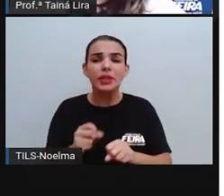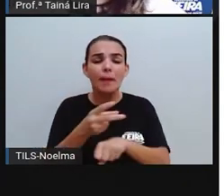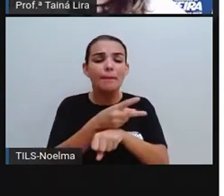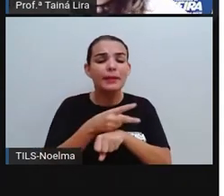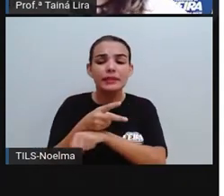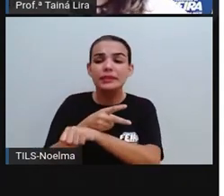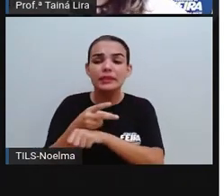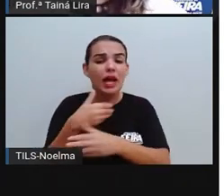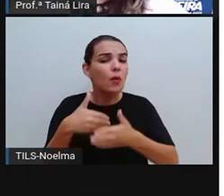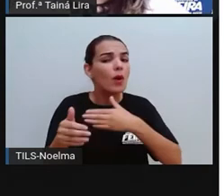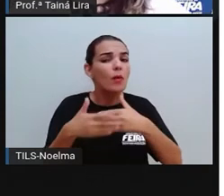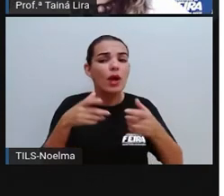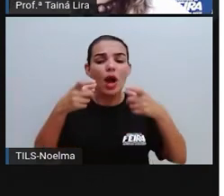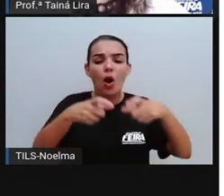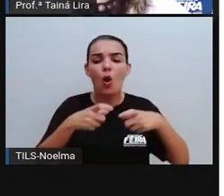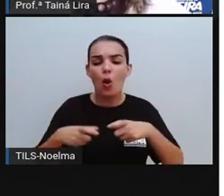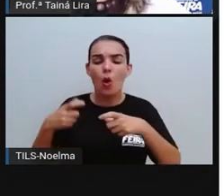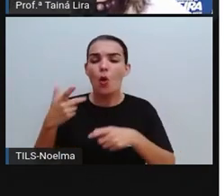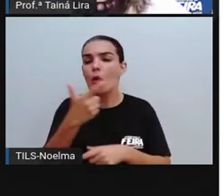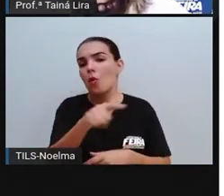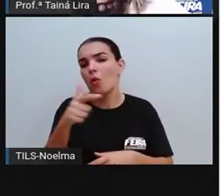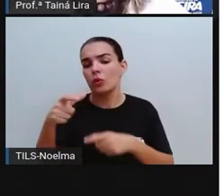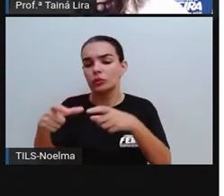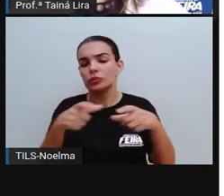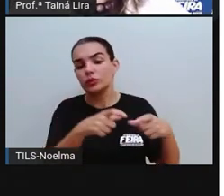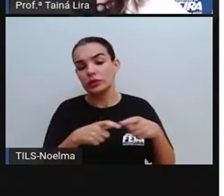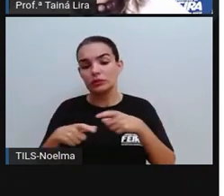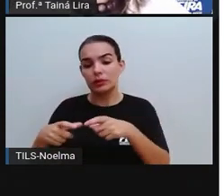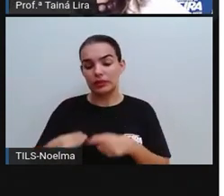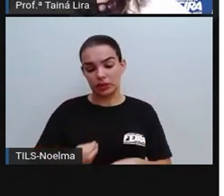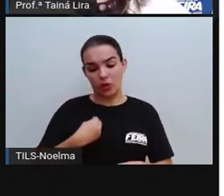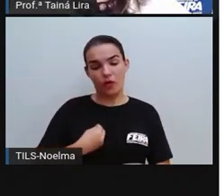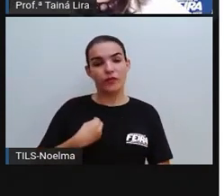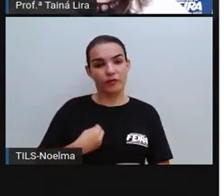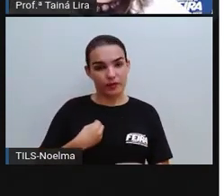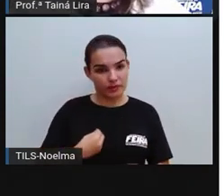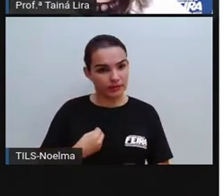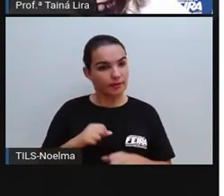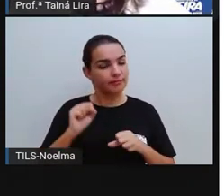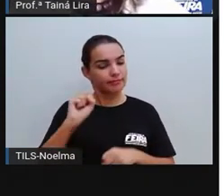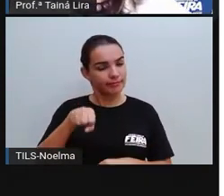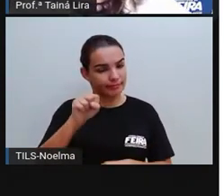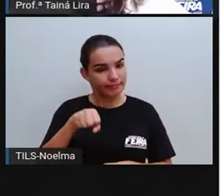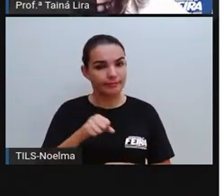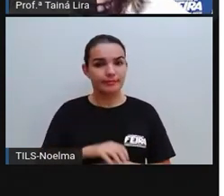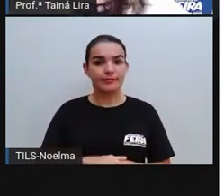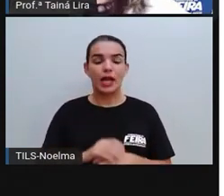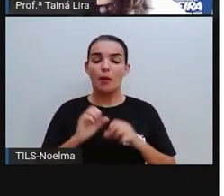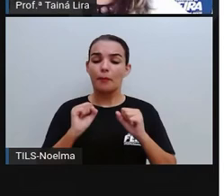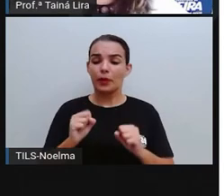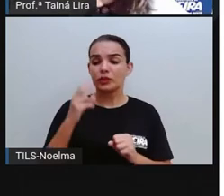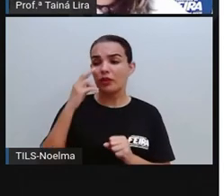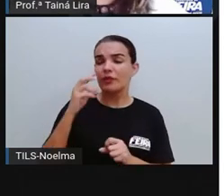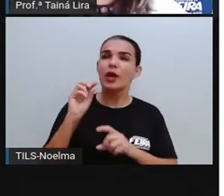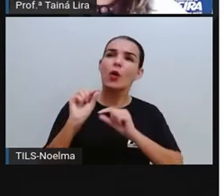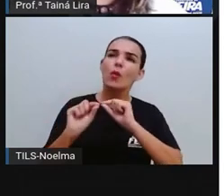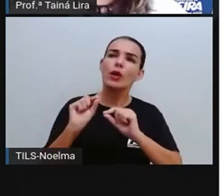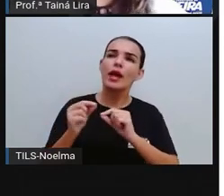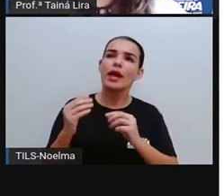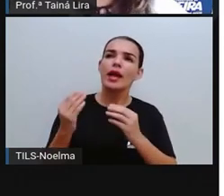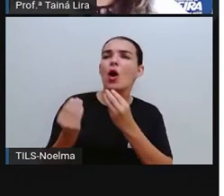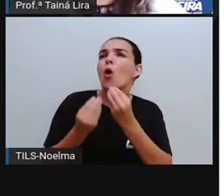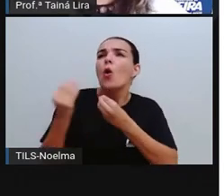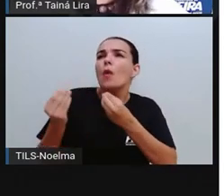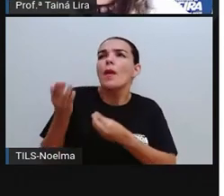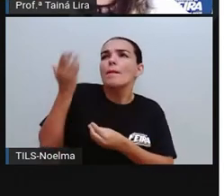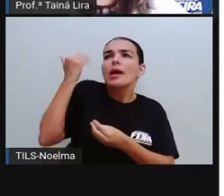convivência, tá? A gente poderia investigar aí a casa da vovó, a gente poderia investigar aí, né,